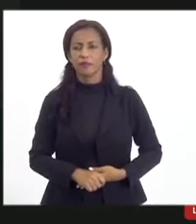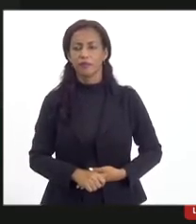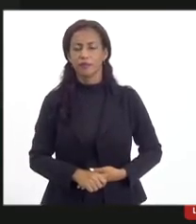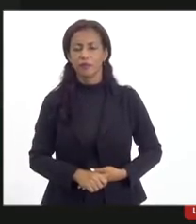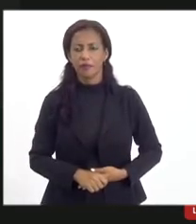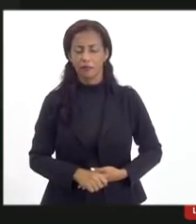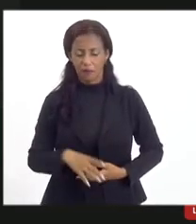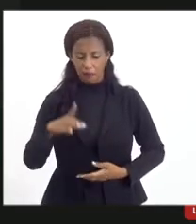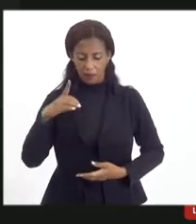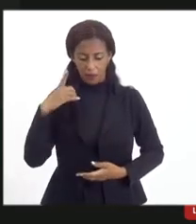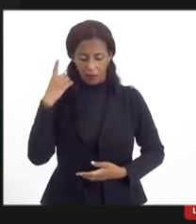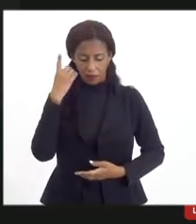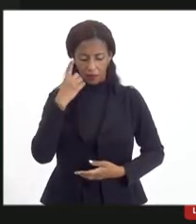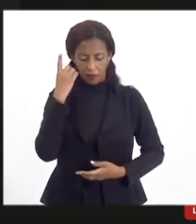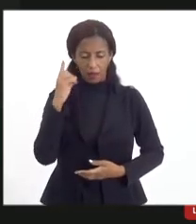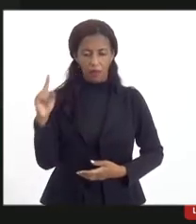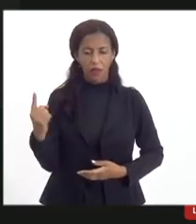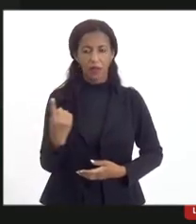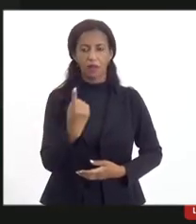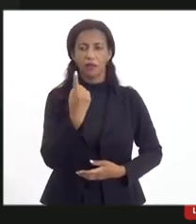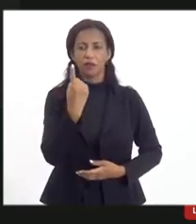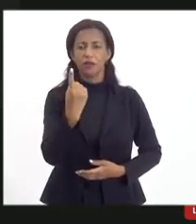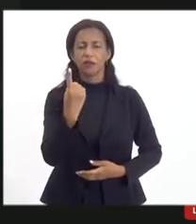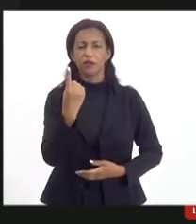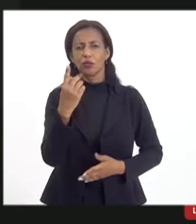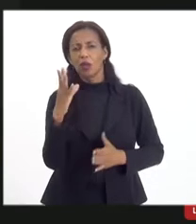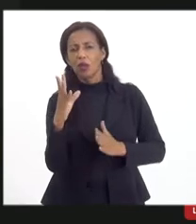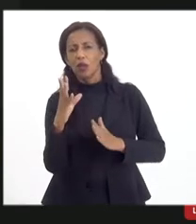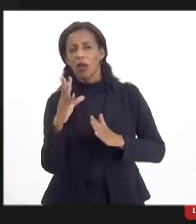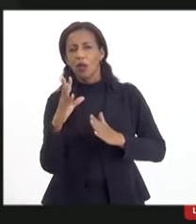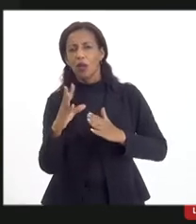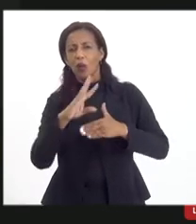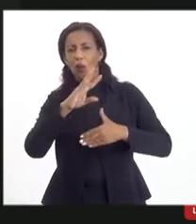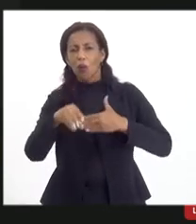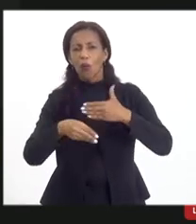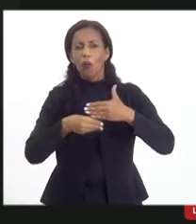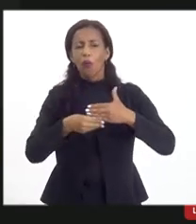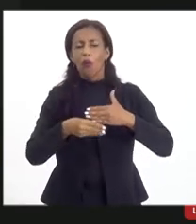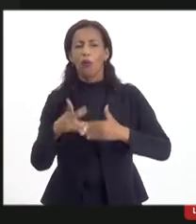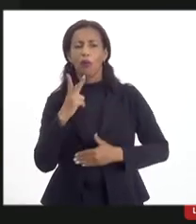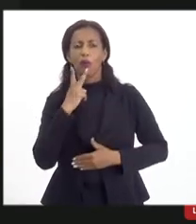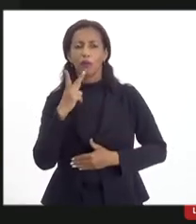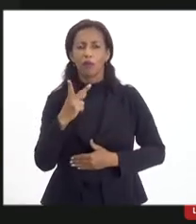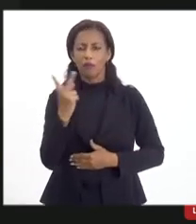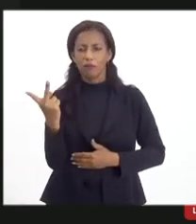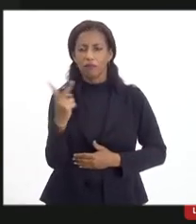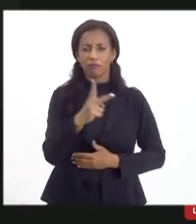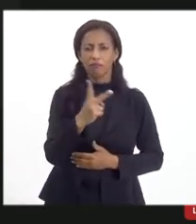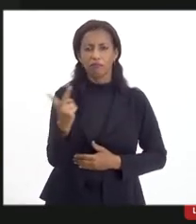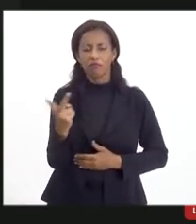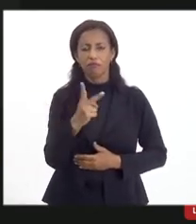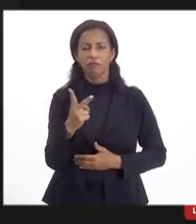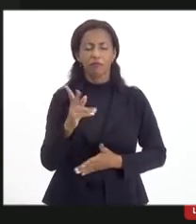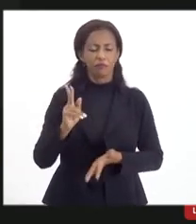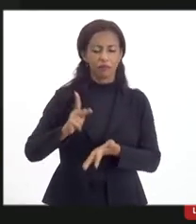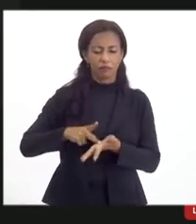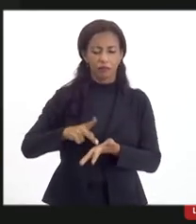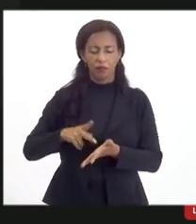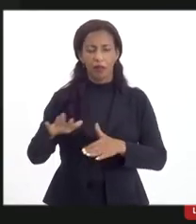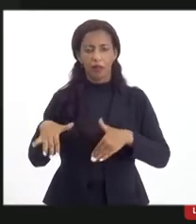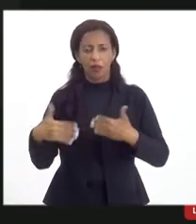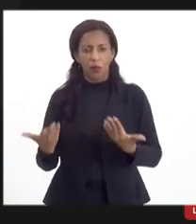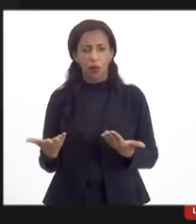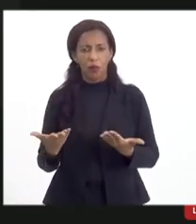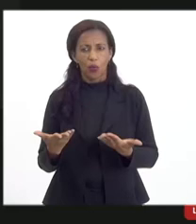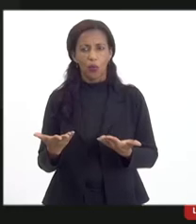Deputada, só uma, complementando tudo o que o Alberto falou e o Márcio, na verdade, quando a gente,